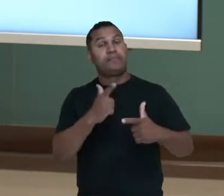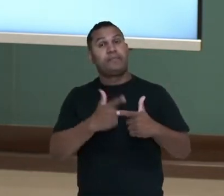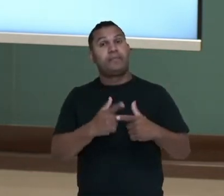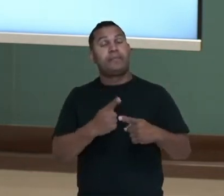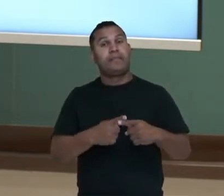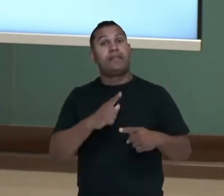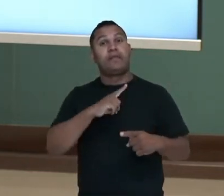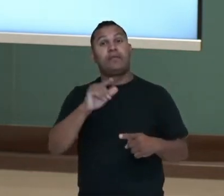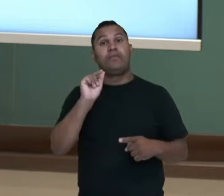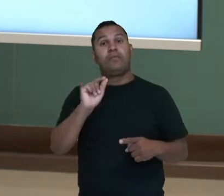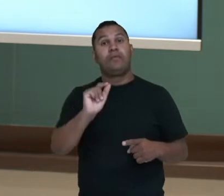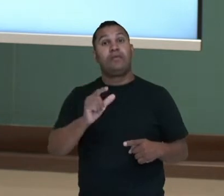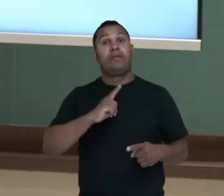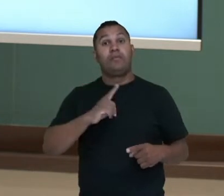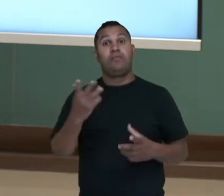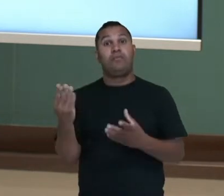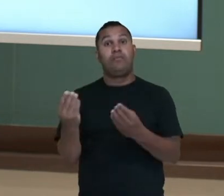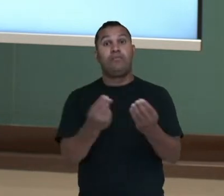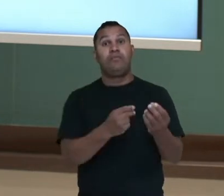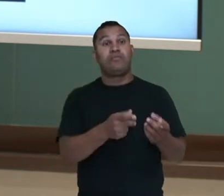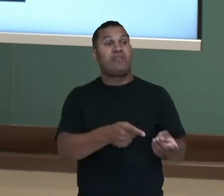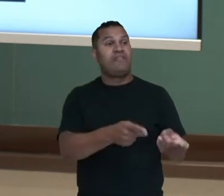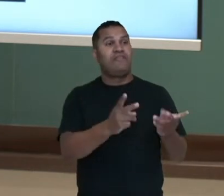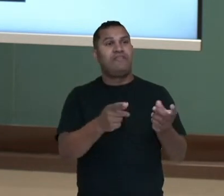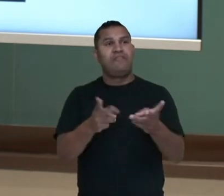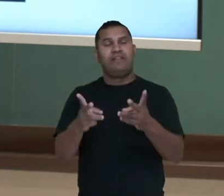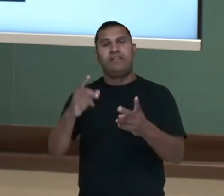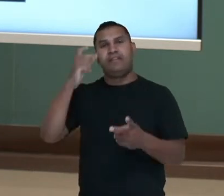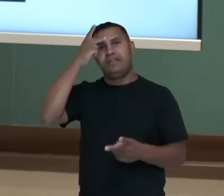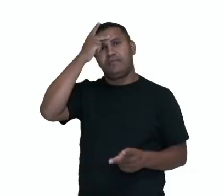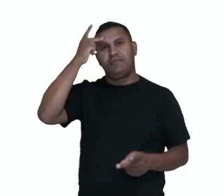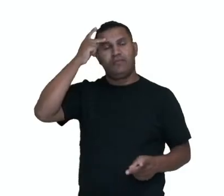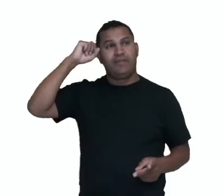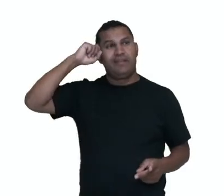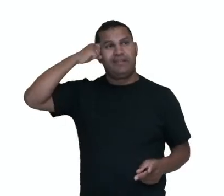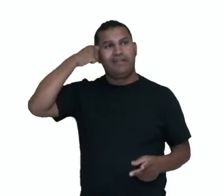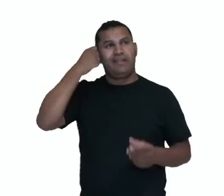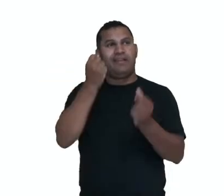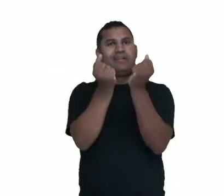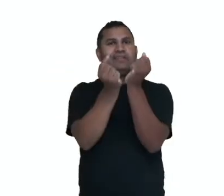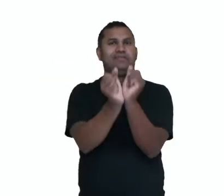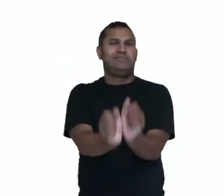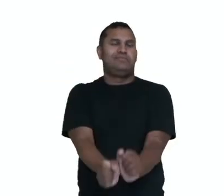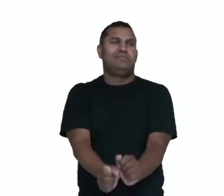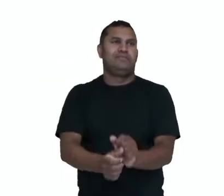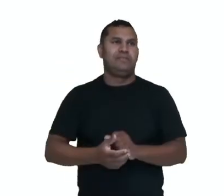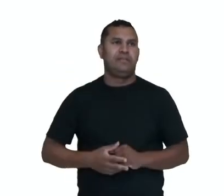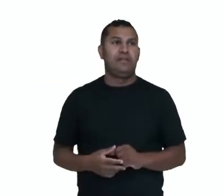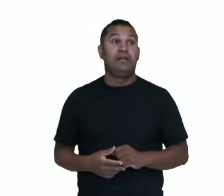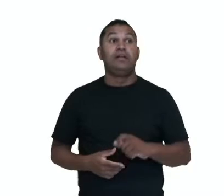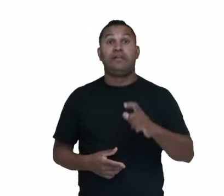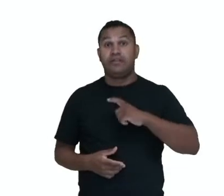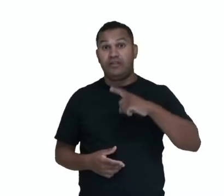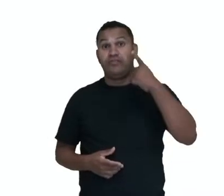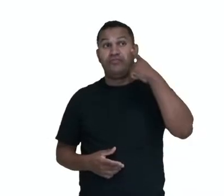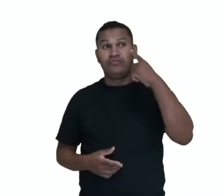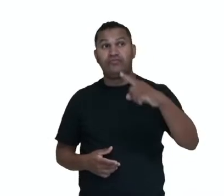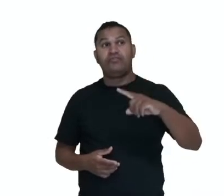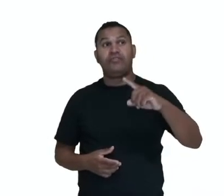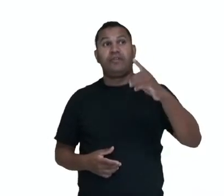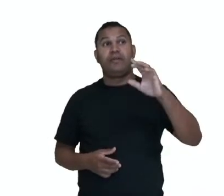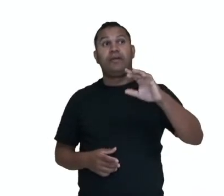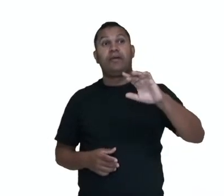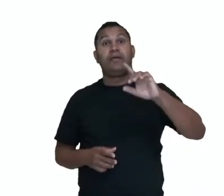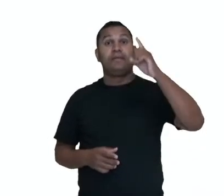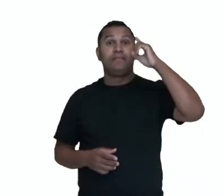no comércio de escravo uma grande lucratividade. Aqui essa imagem da Batalha de São Domingos, essa representação